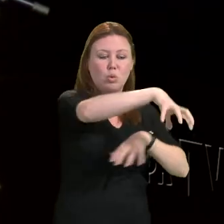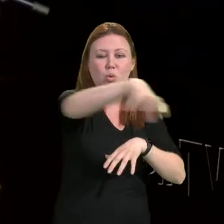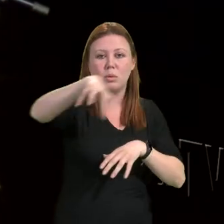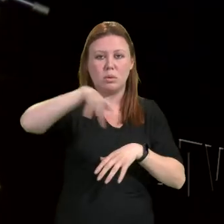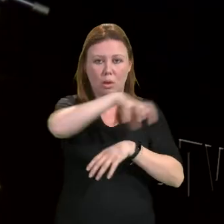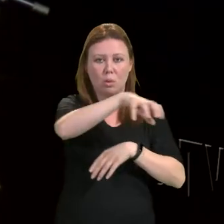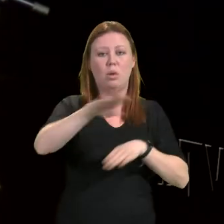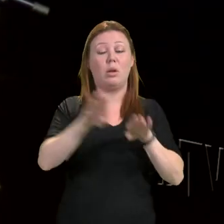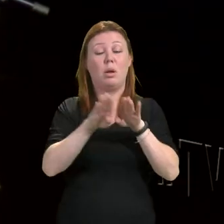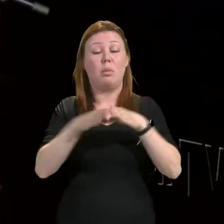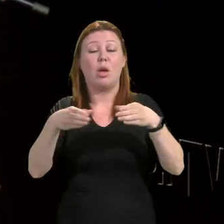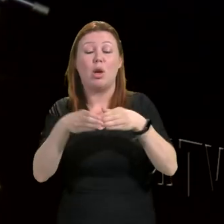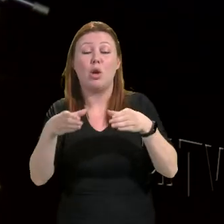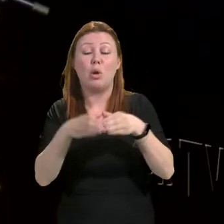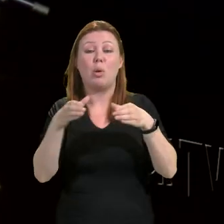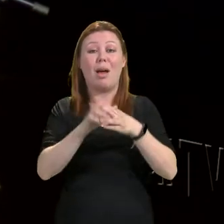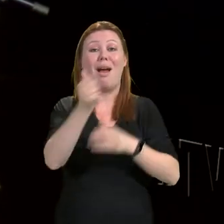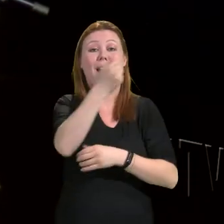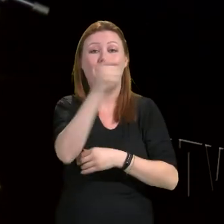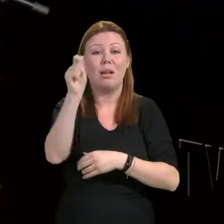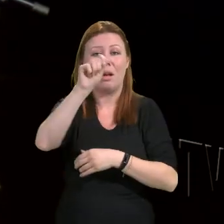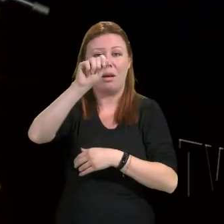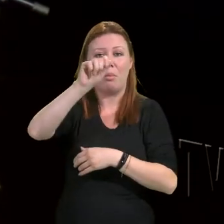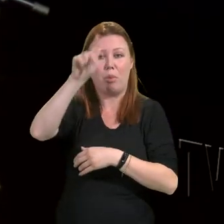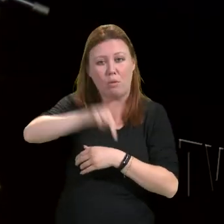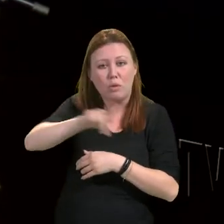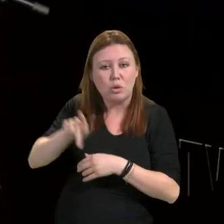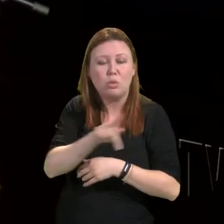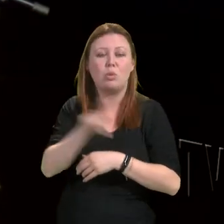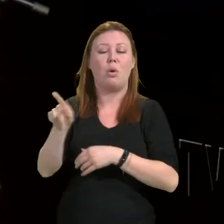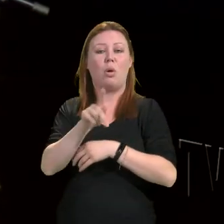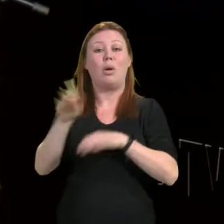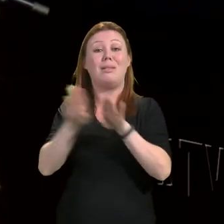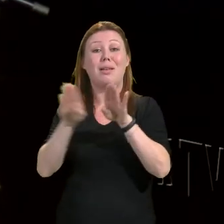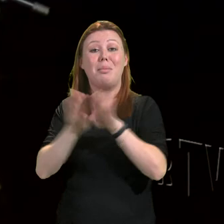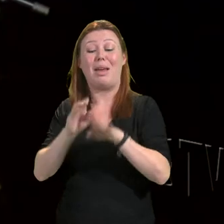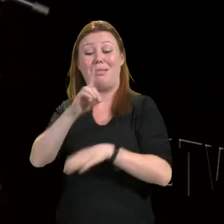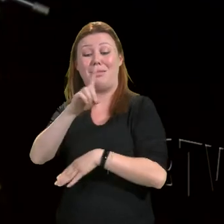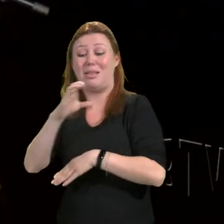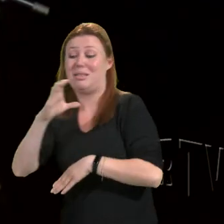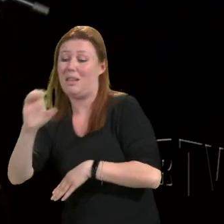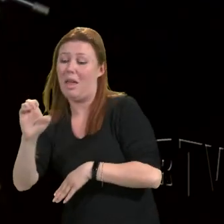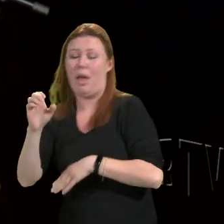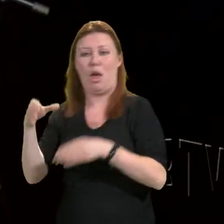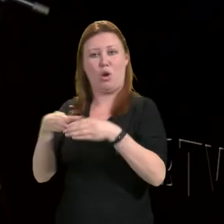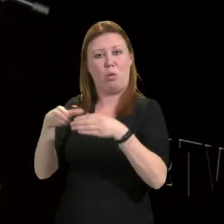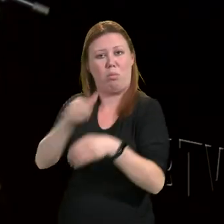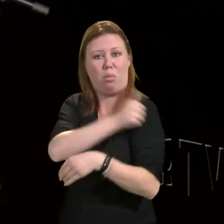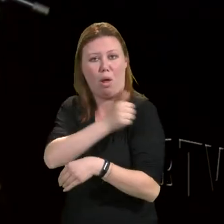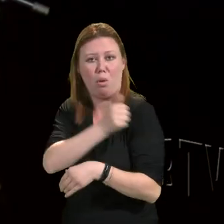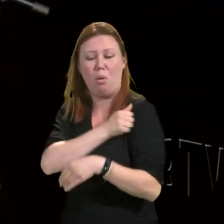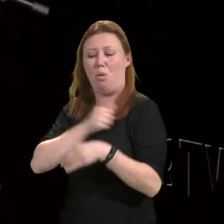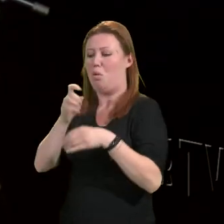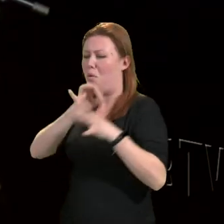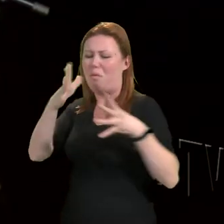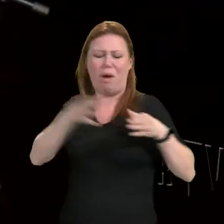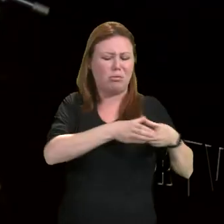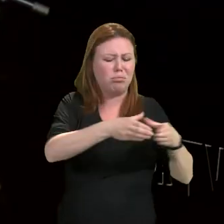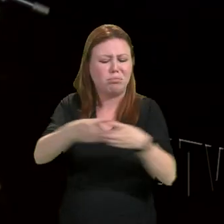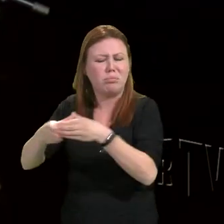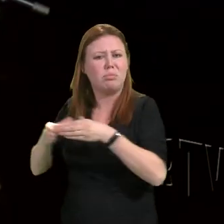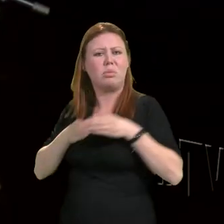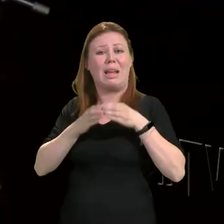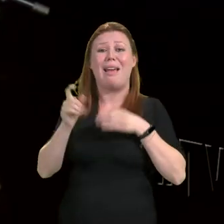conjunto das entidades, a PUF-PR, o CIN de Teste, o DCE, com outros coletivos estudantis, grupos de ex